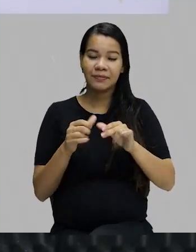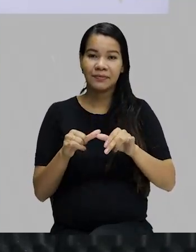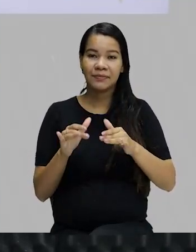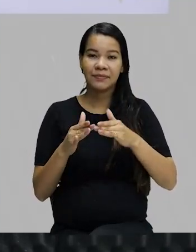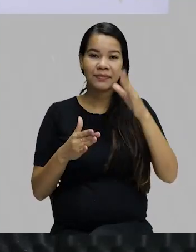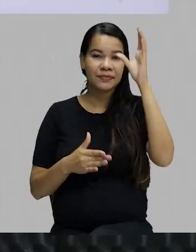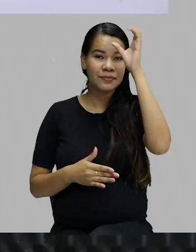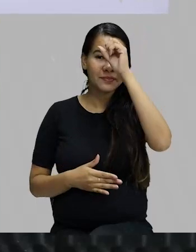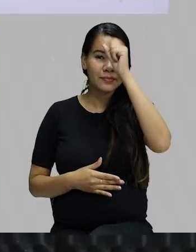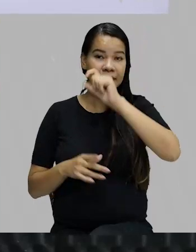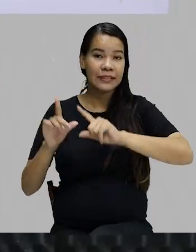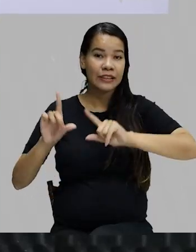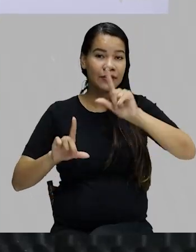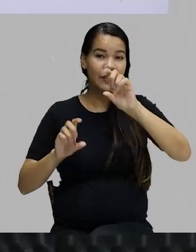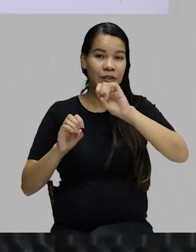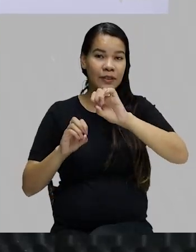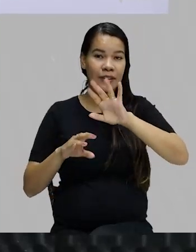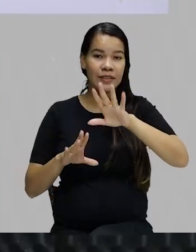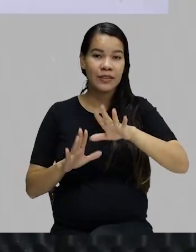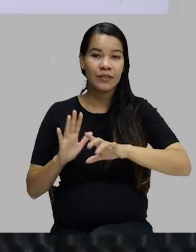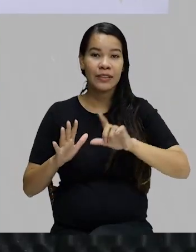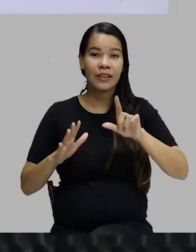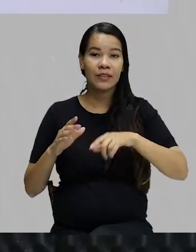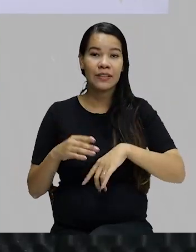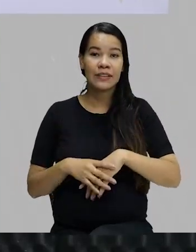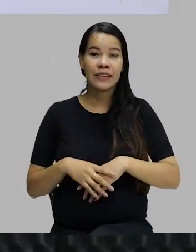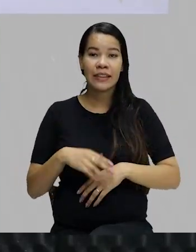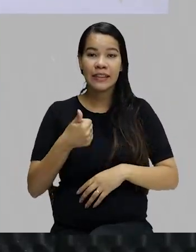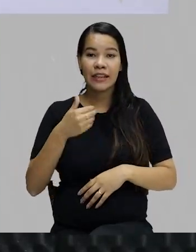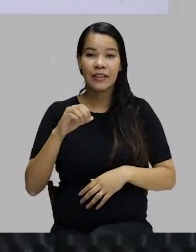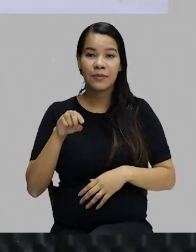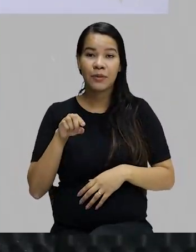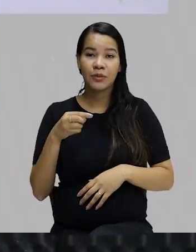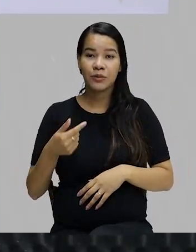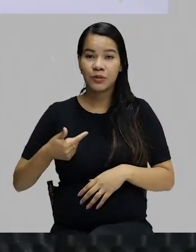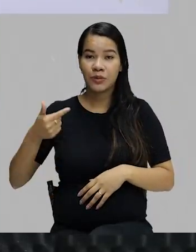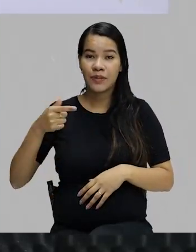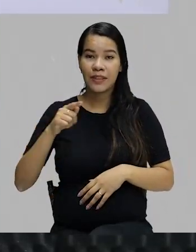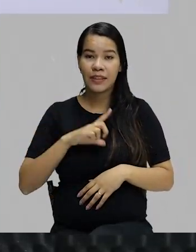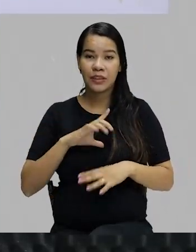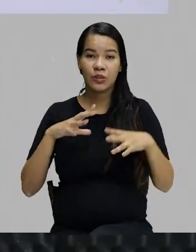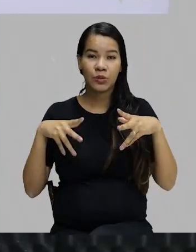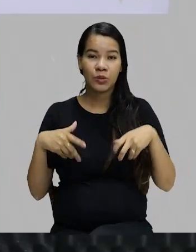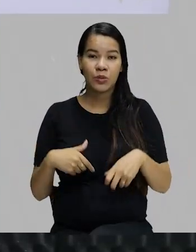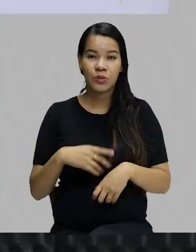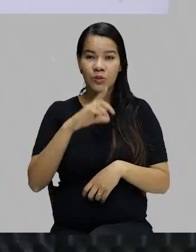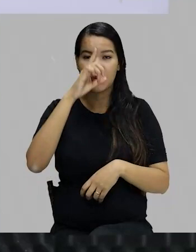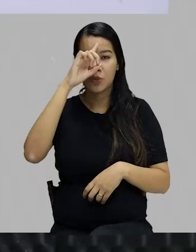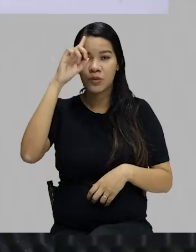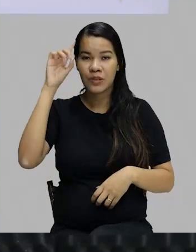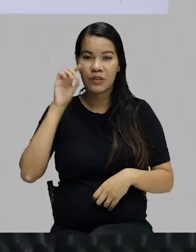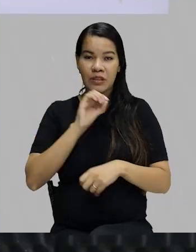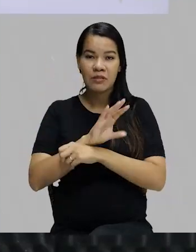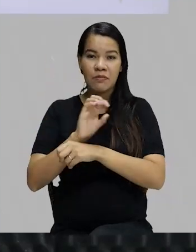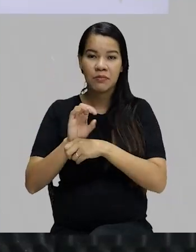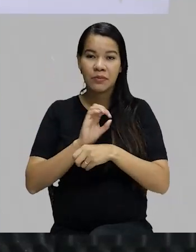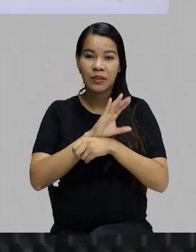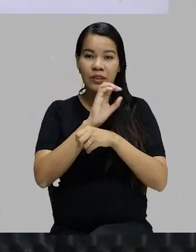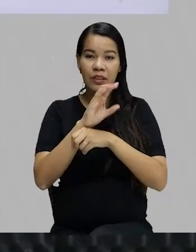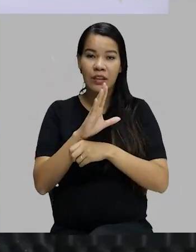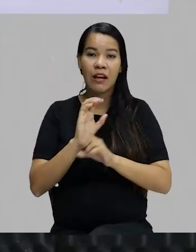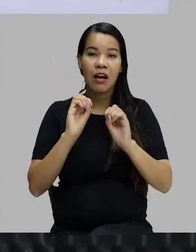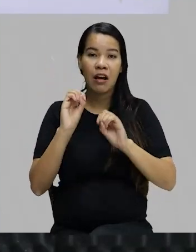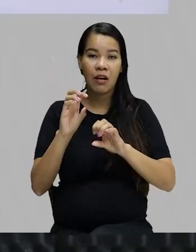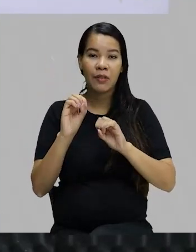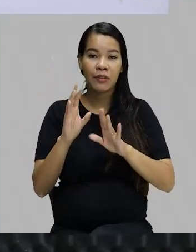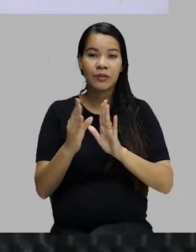Educação, canal 10.2, onde você tem todo dia muita aula, muito conhecimento para que você não fique